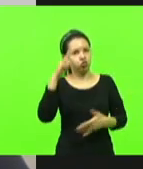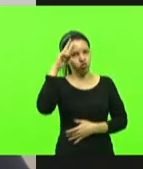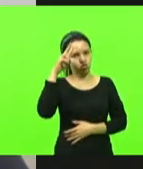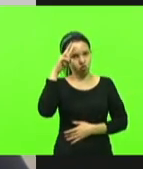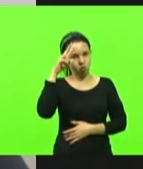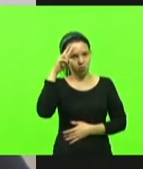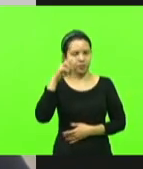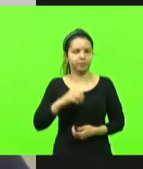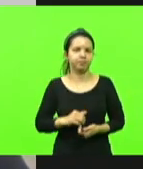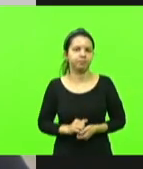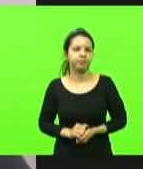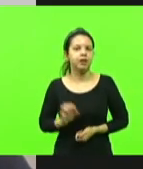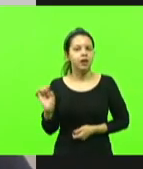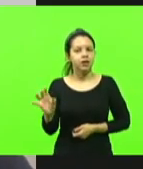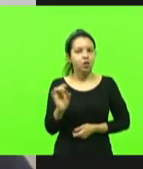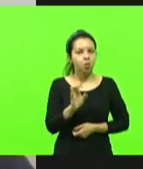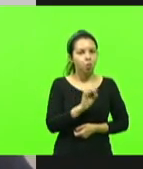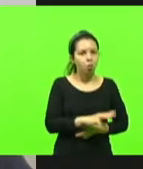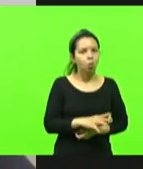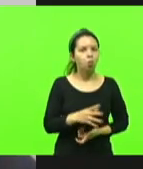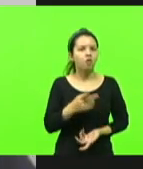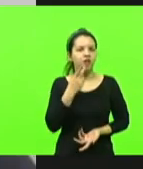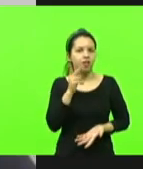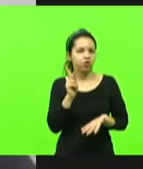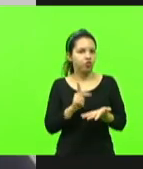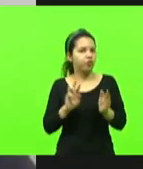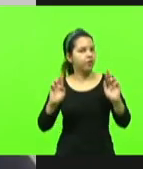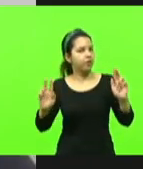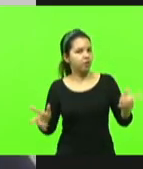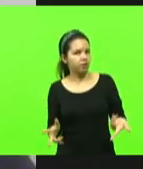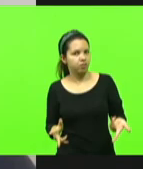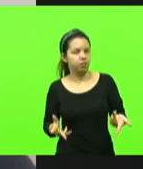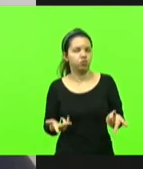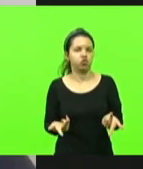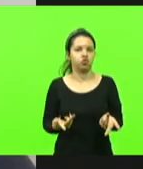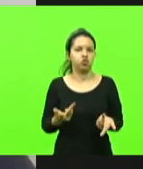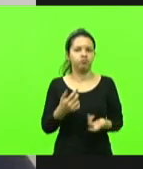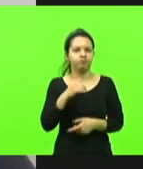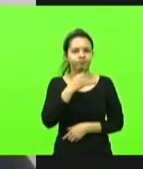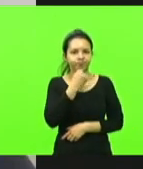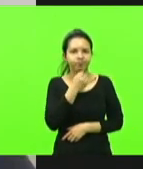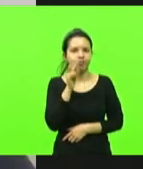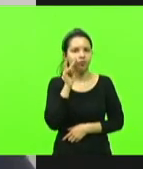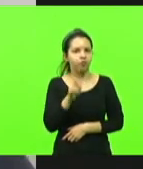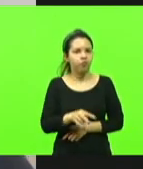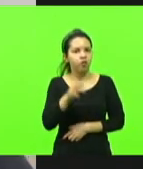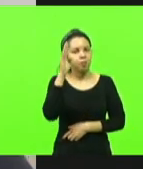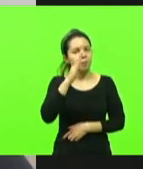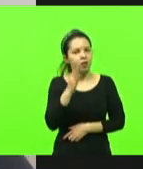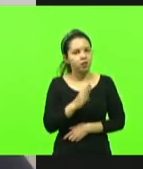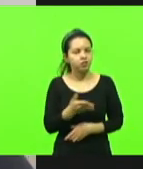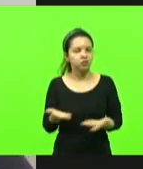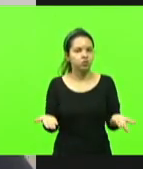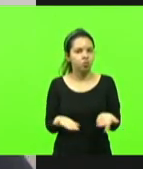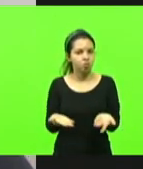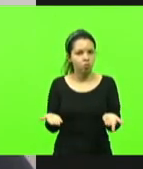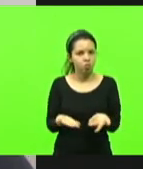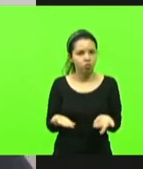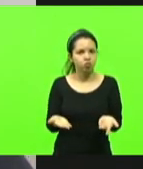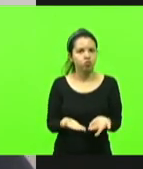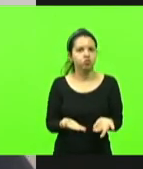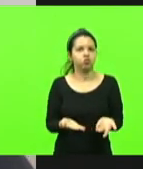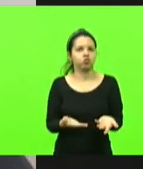E cada um com a sua versão e é lamentável ver que o nosso país hoje está com